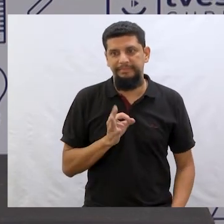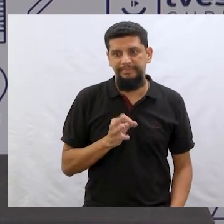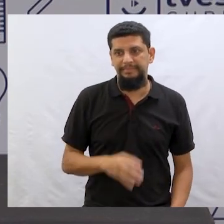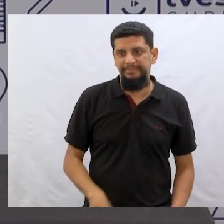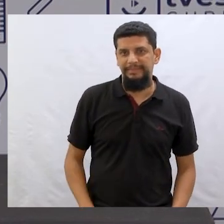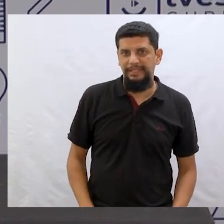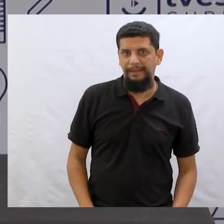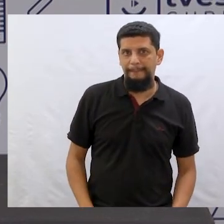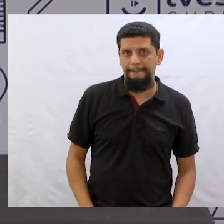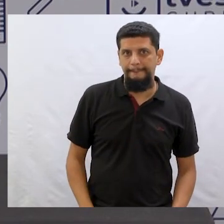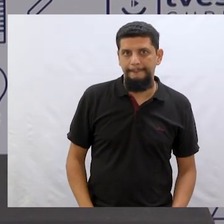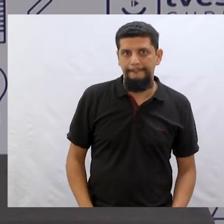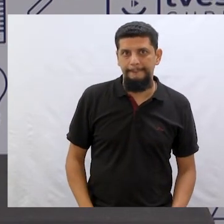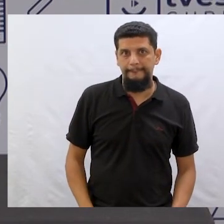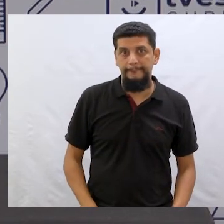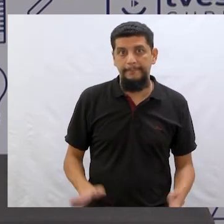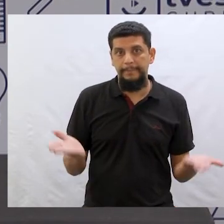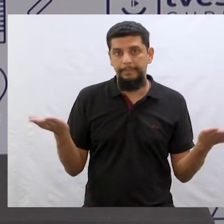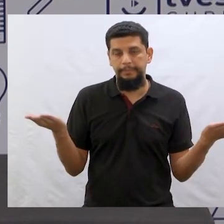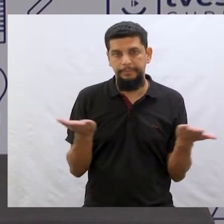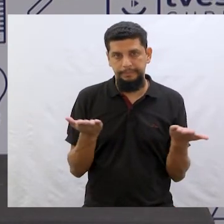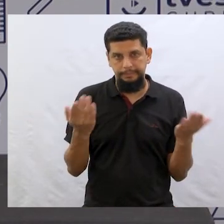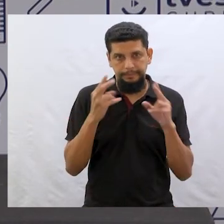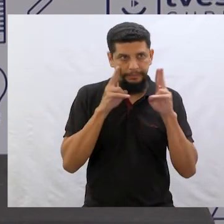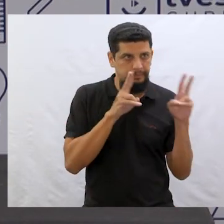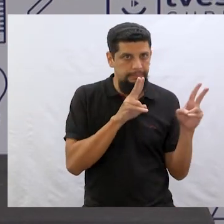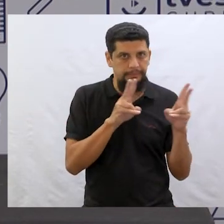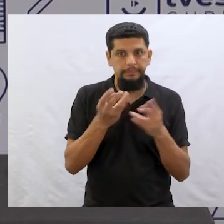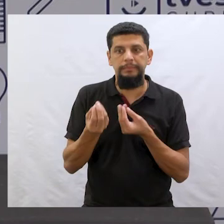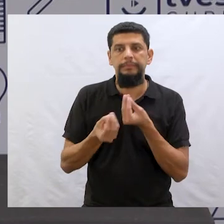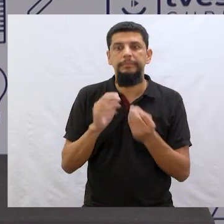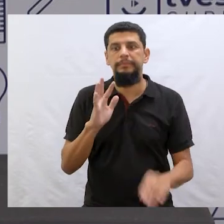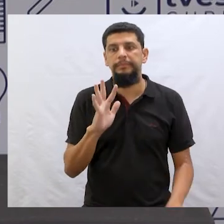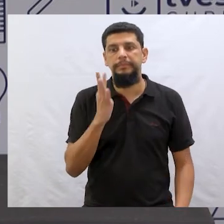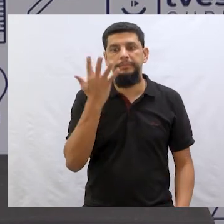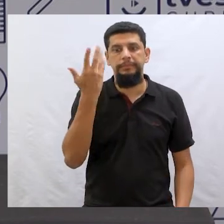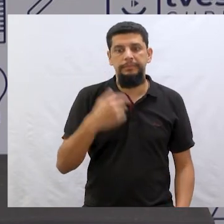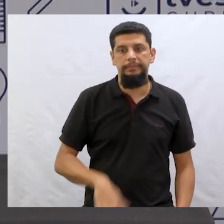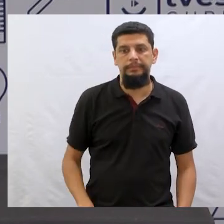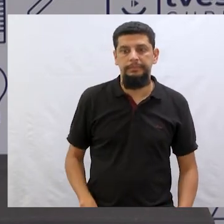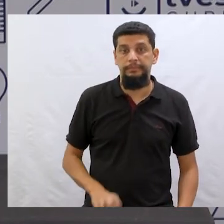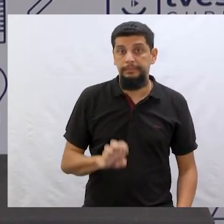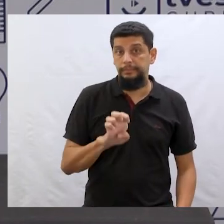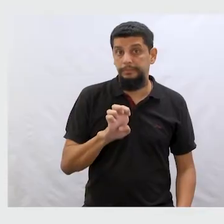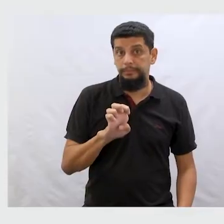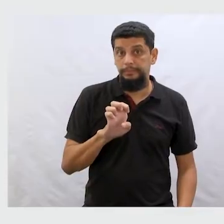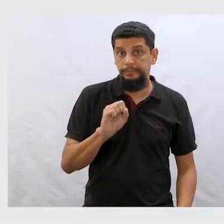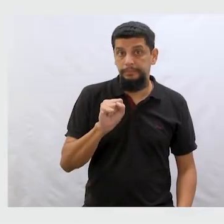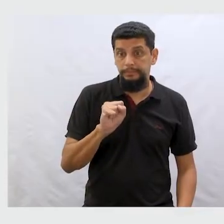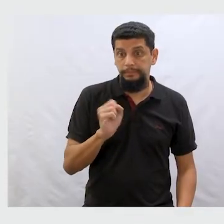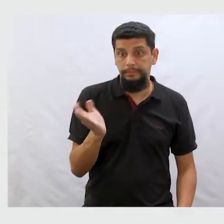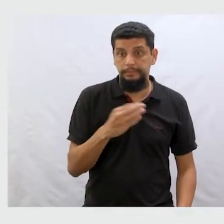Falha Nossa, né? Podia. Podia entrar sim. Então, vamos ver como é que era isso. Olha lá.